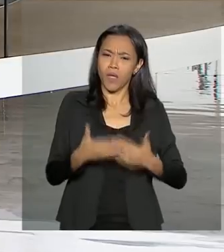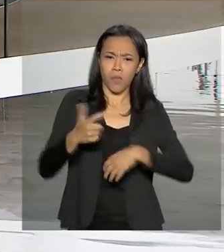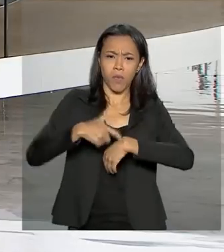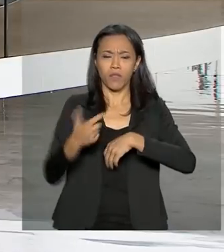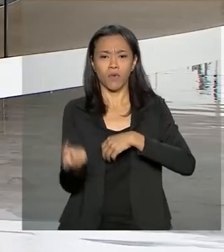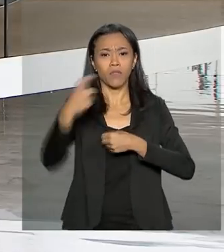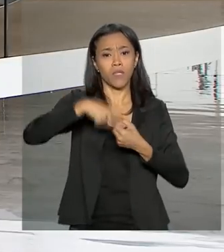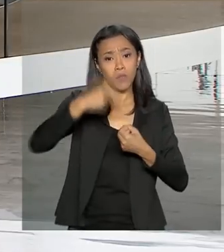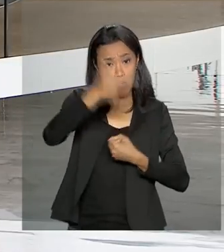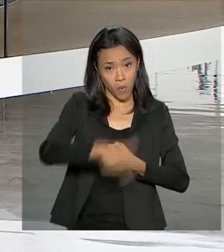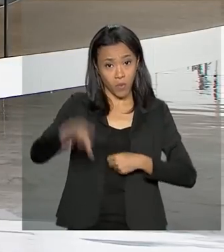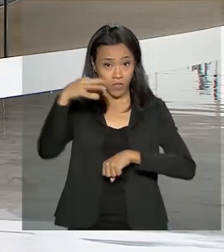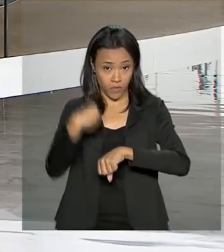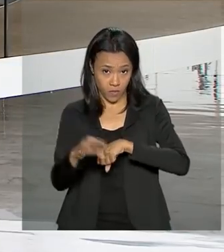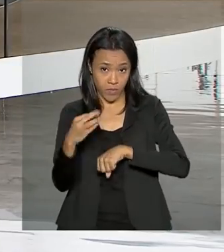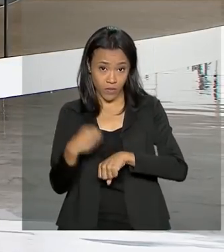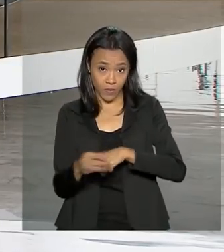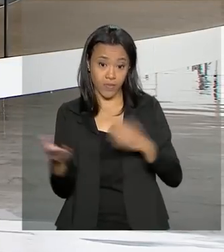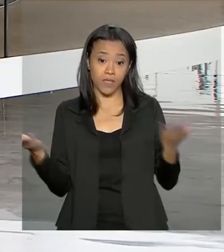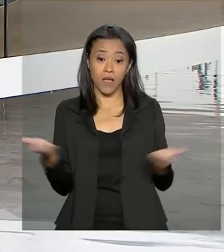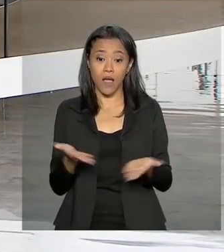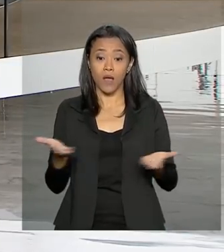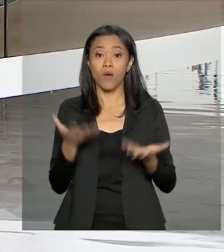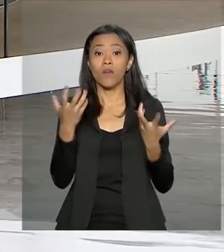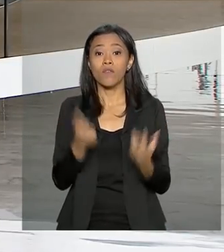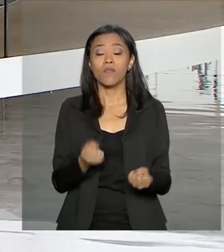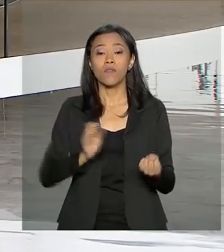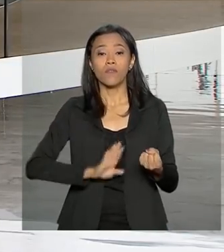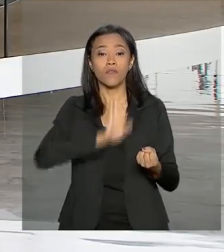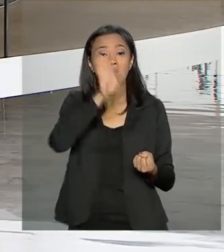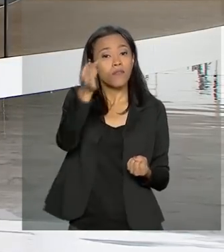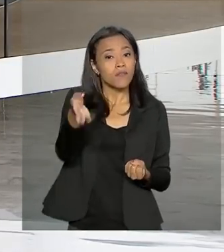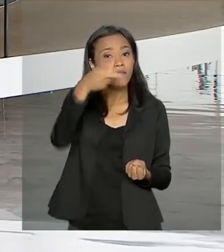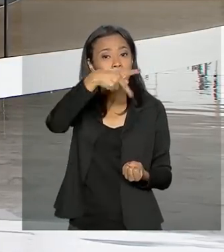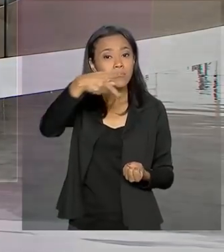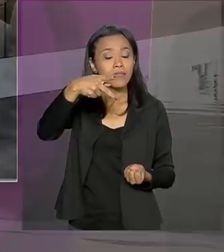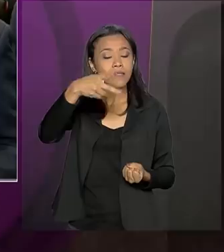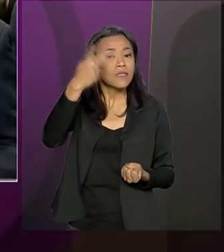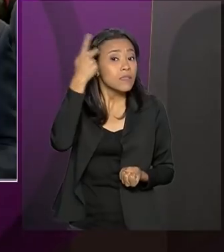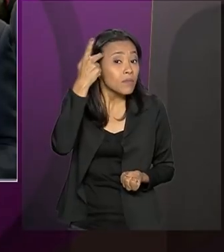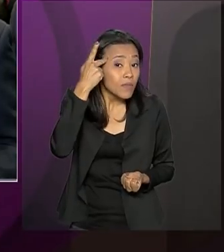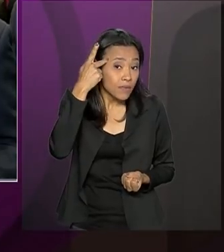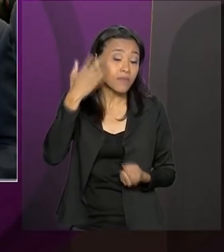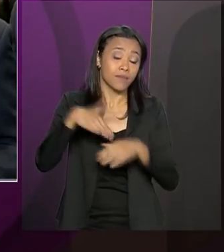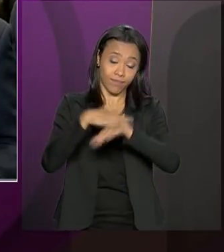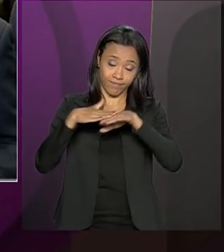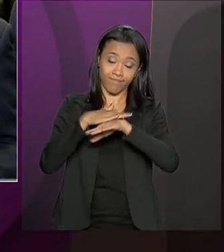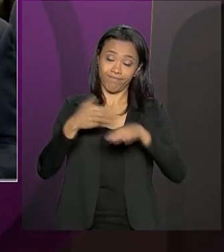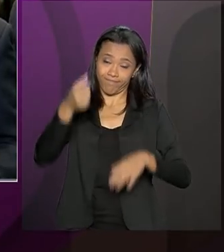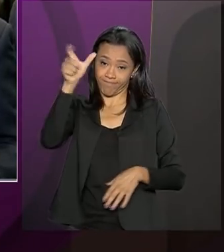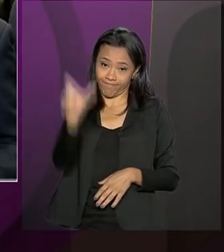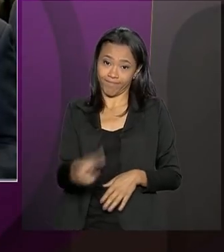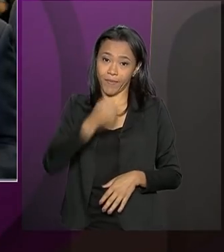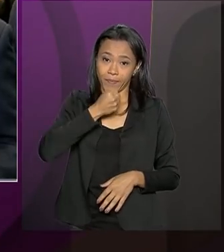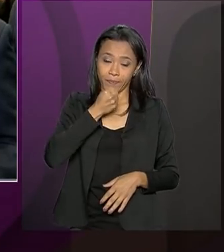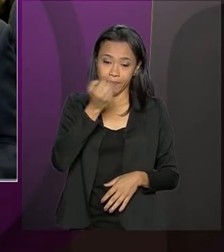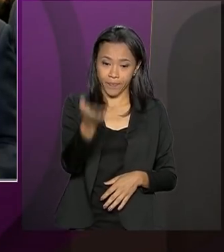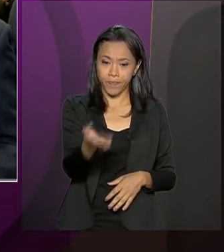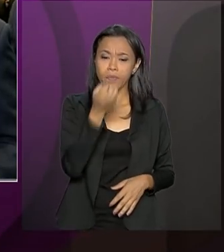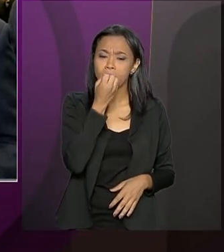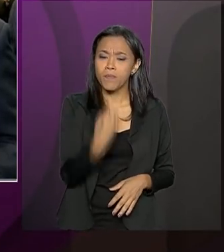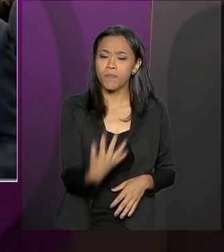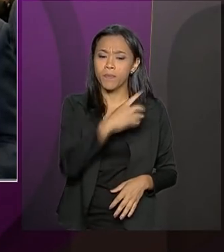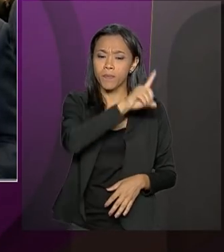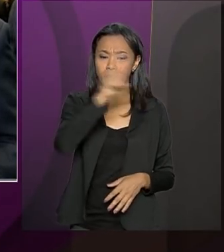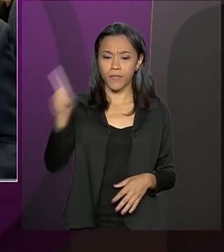outras informações e agora nós vamos direto a São Paulo falar com o repórter Ricardo Ferraz. Ricardo, bom dia para você.